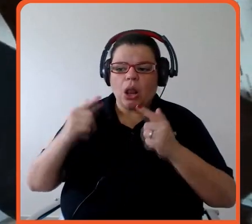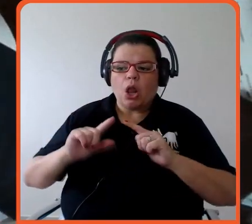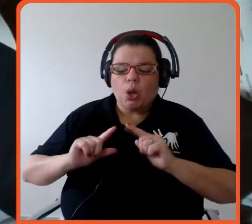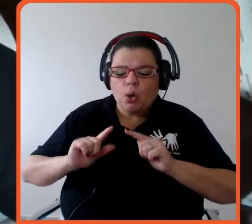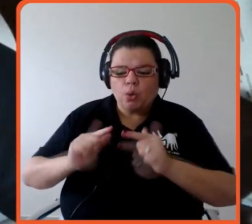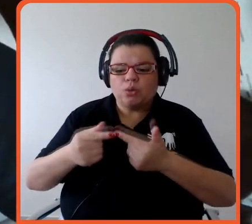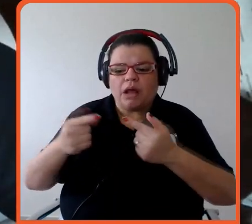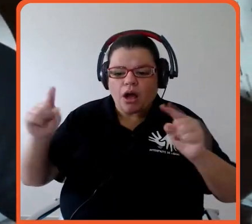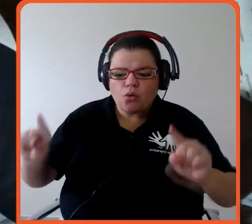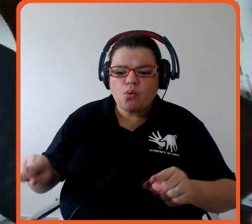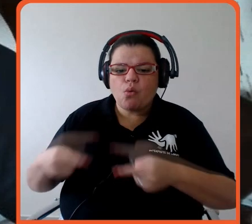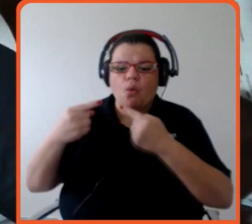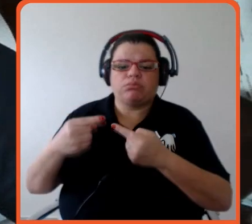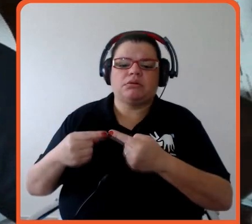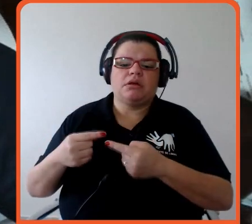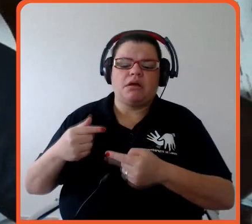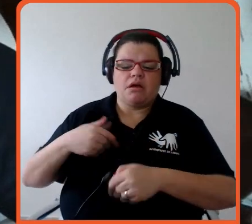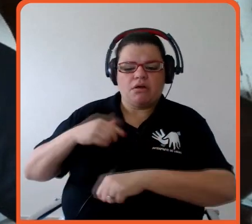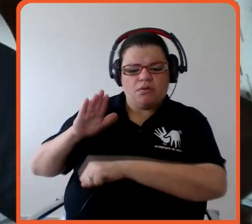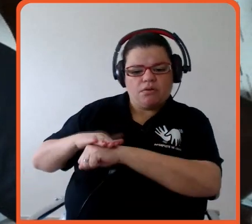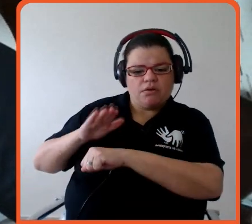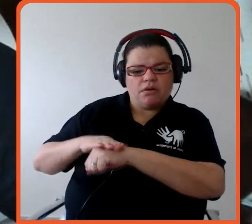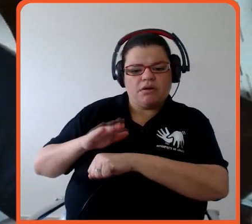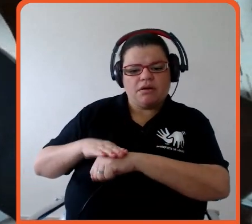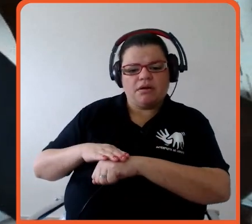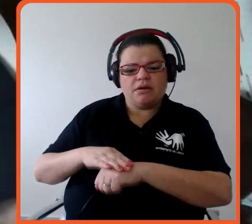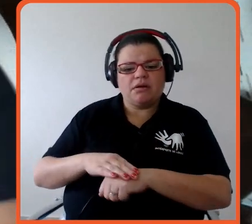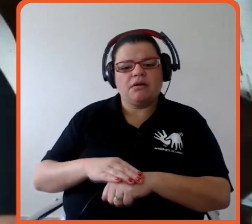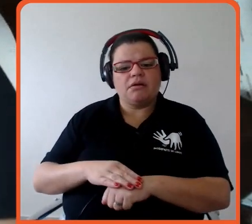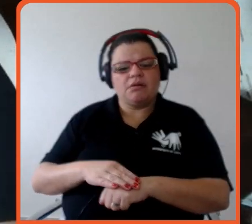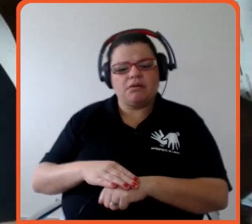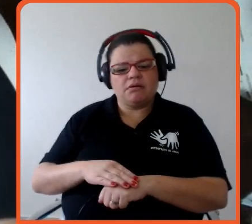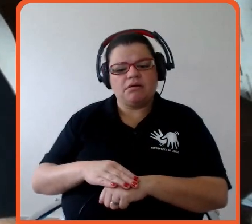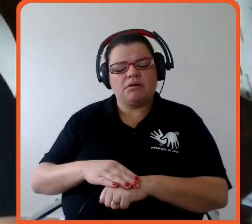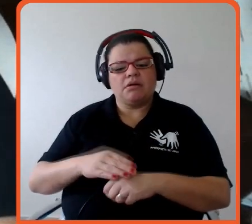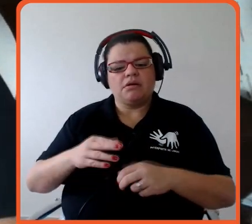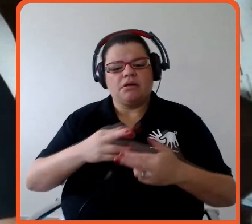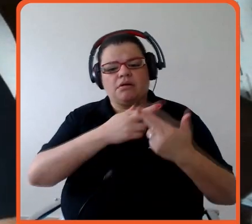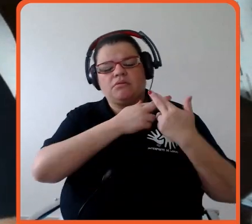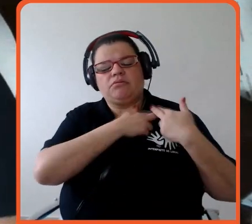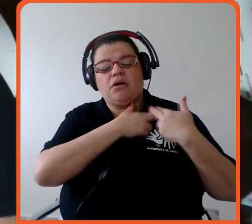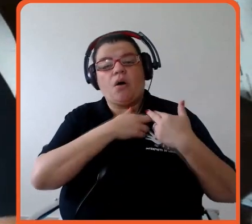fazer no meu papel aqui de líder também para olhar a cadeia toda,